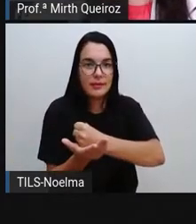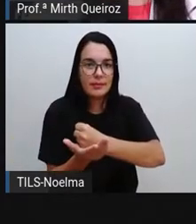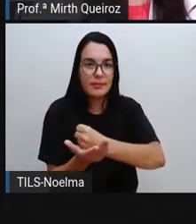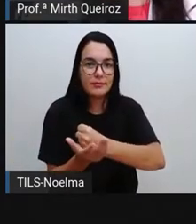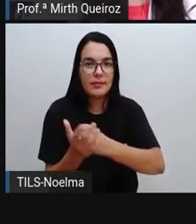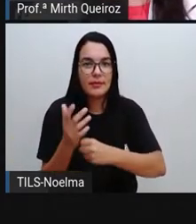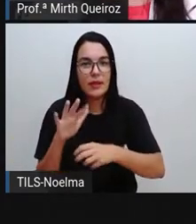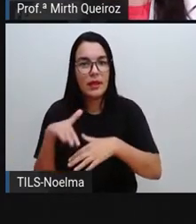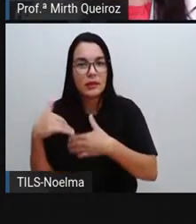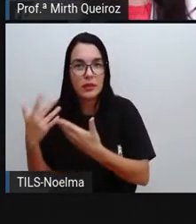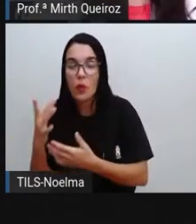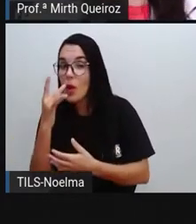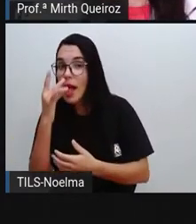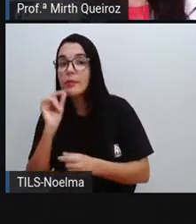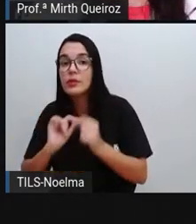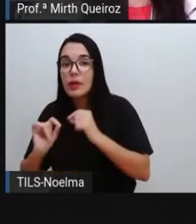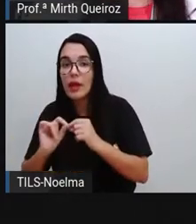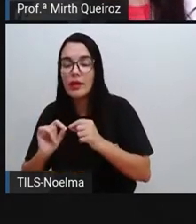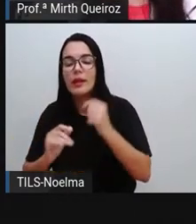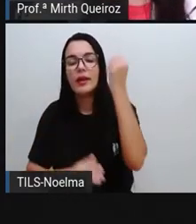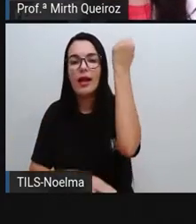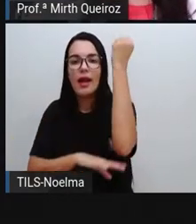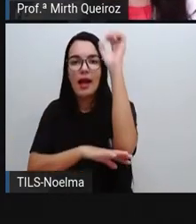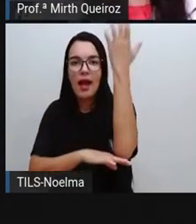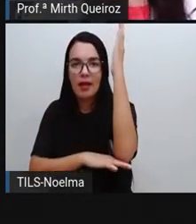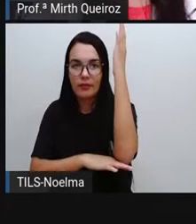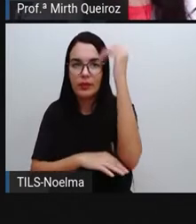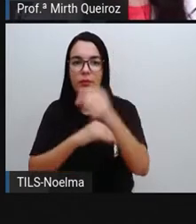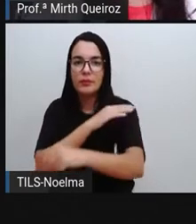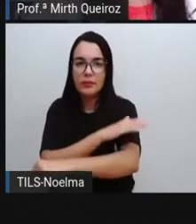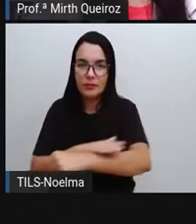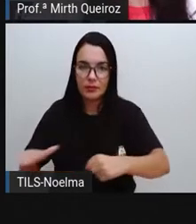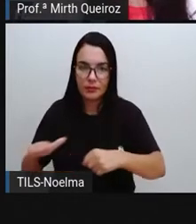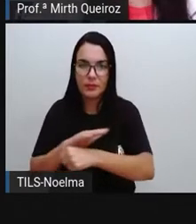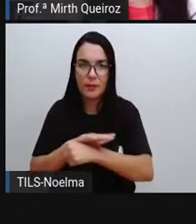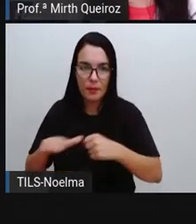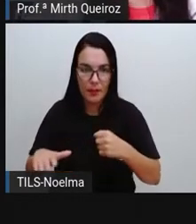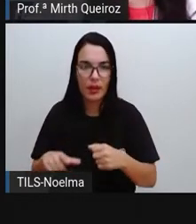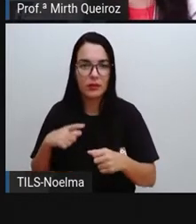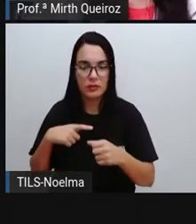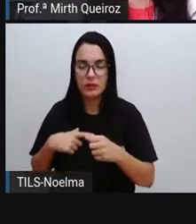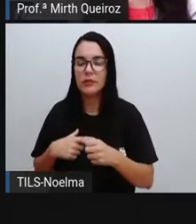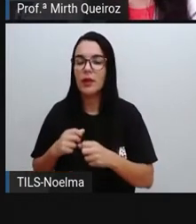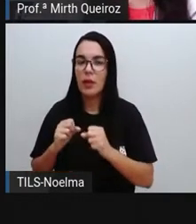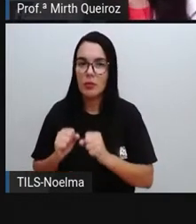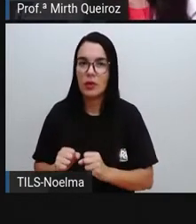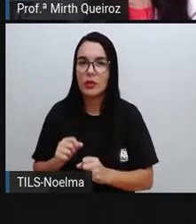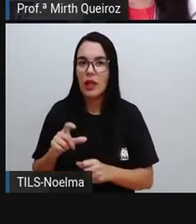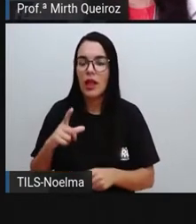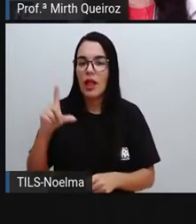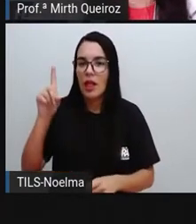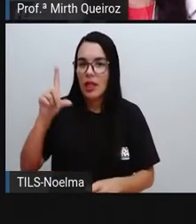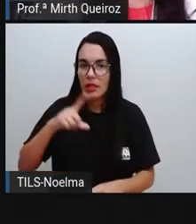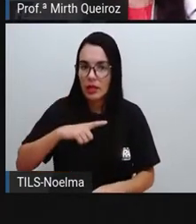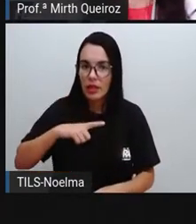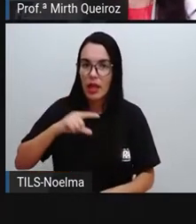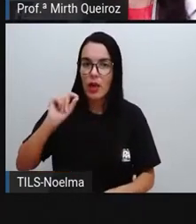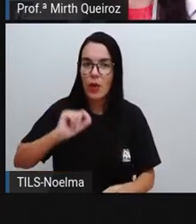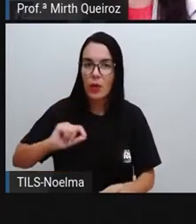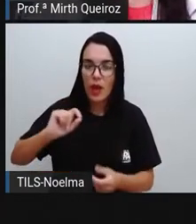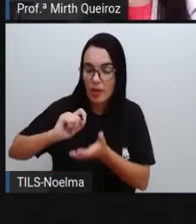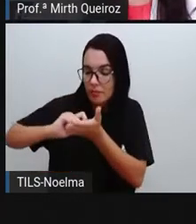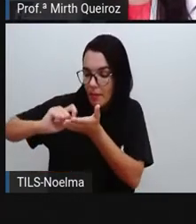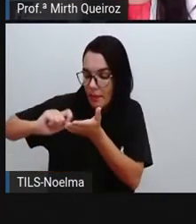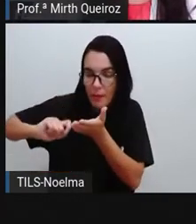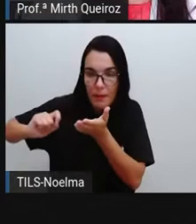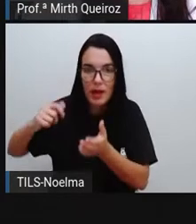neste caso do lápis, é a madeira, certo? É um dos materiais base, porque nós temos, por exemplo, o grafite também, que é a parte que a gente escreve,